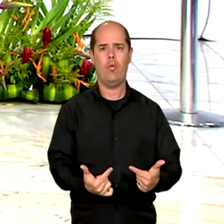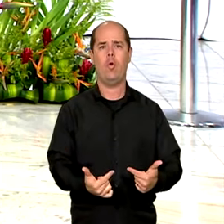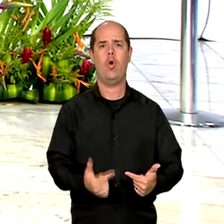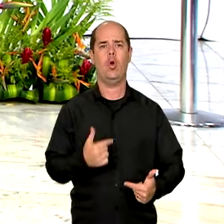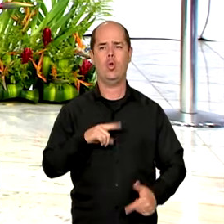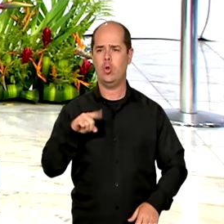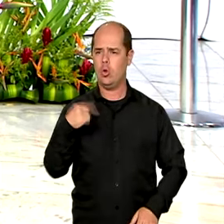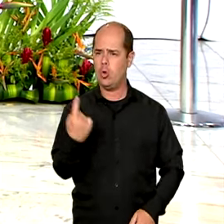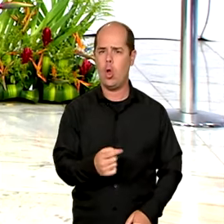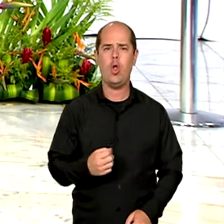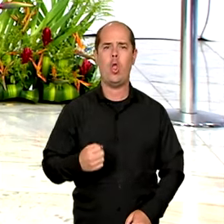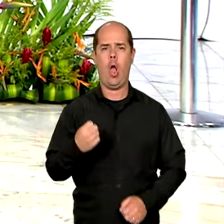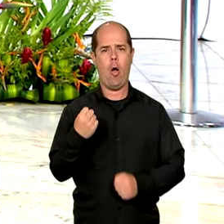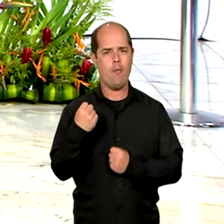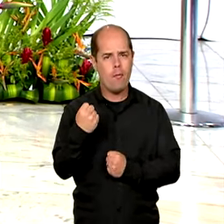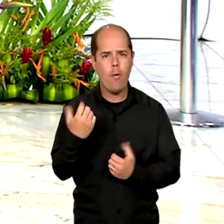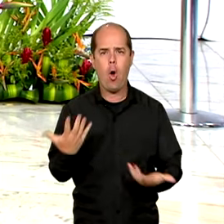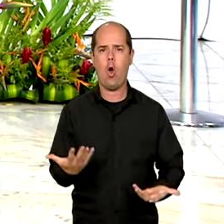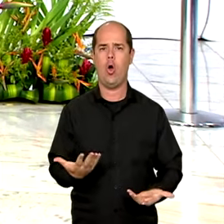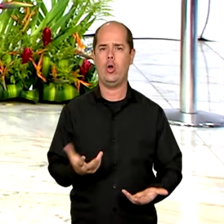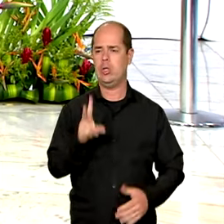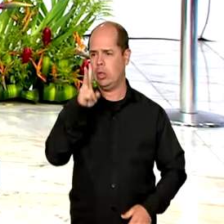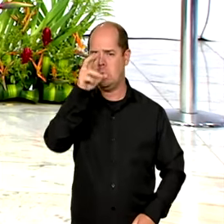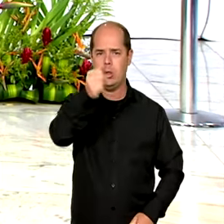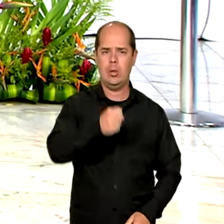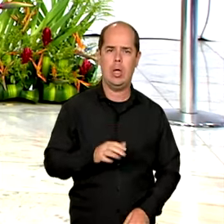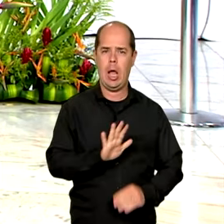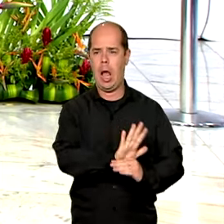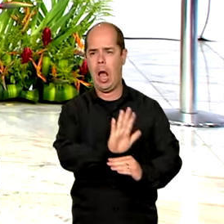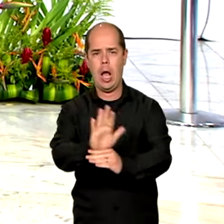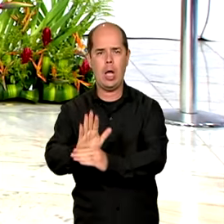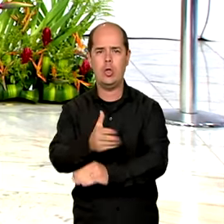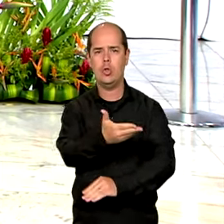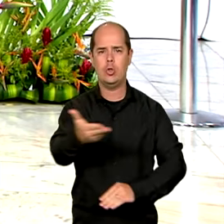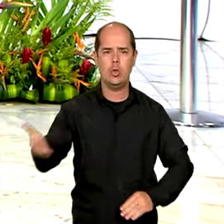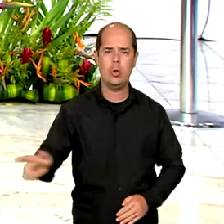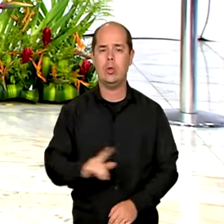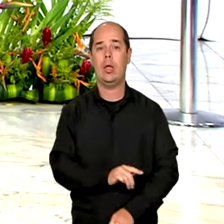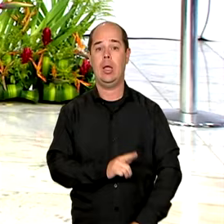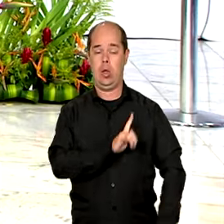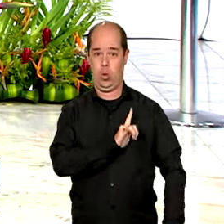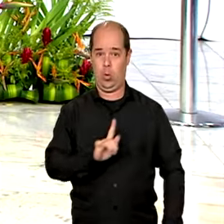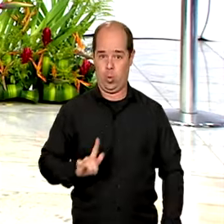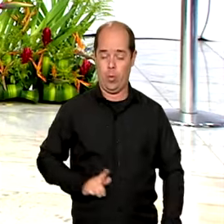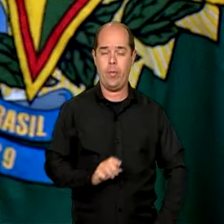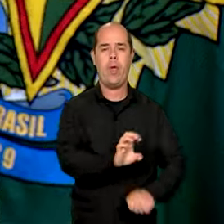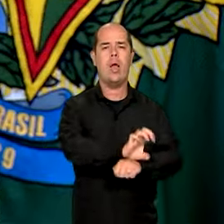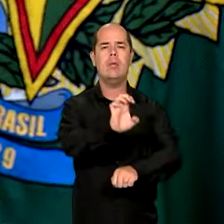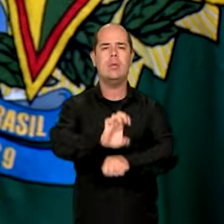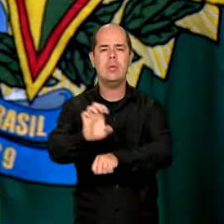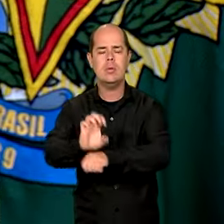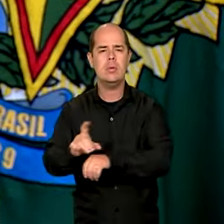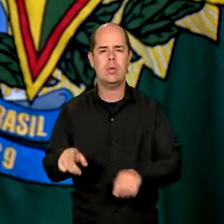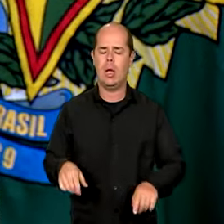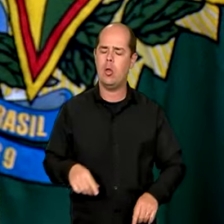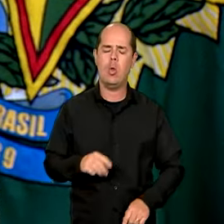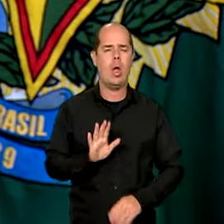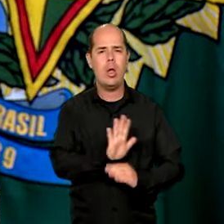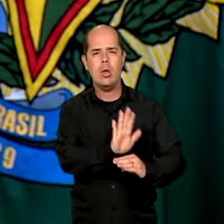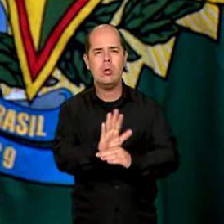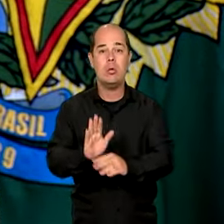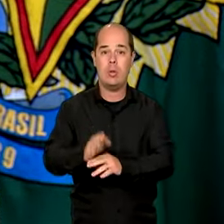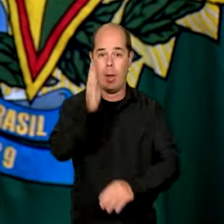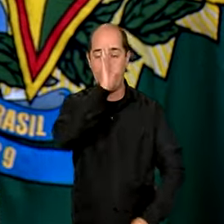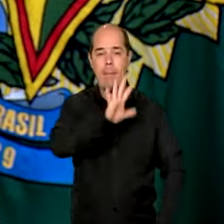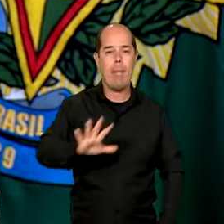o potencial que ele tem para que a gente possa ajudar os governos dos estados e ajudar o próprio Brasil a